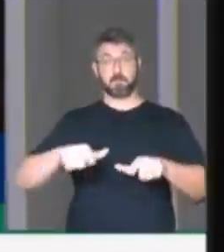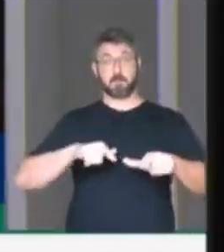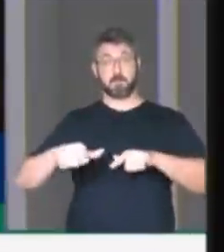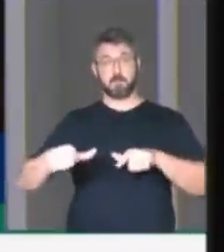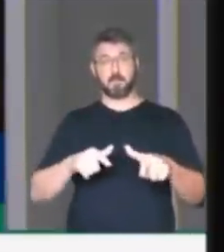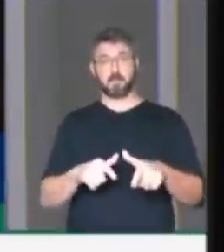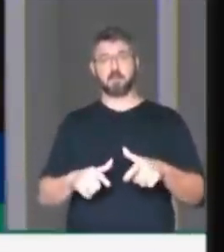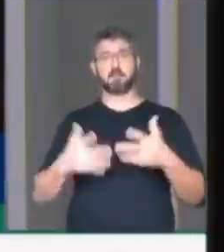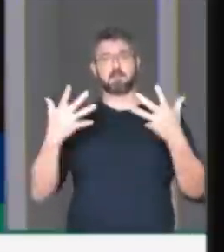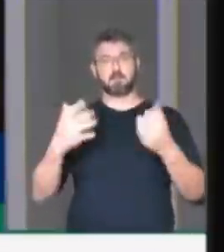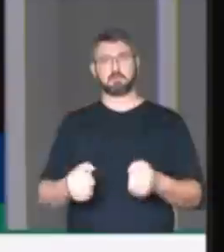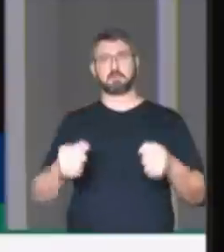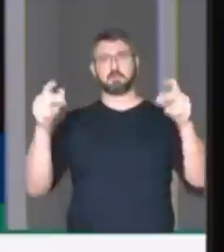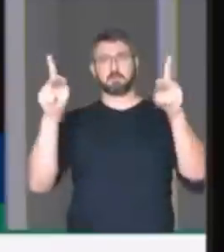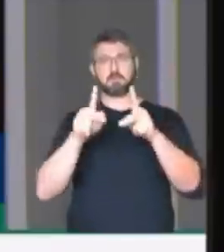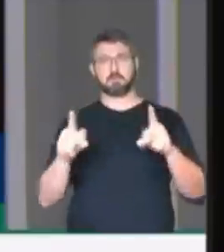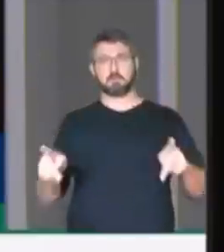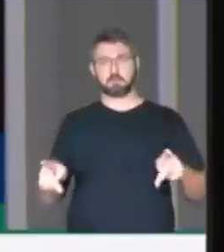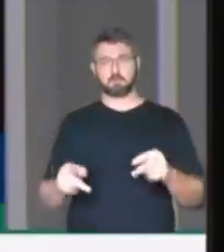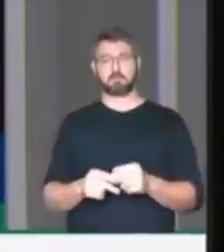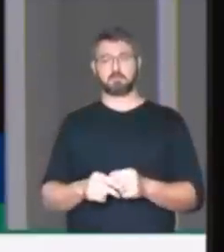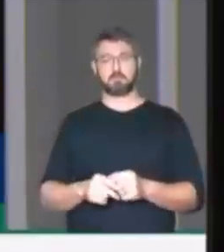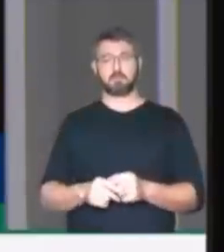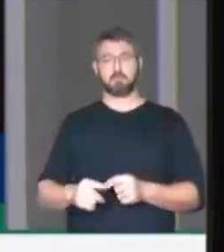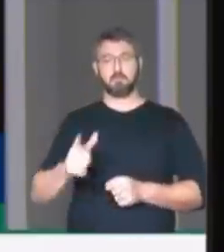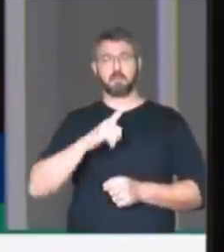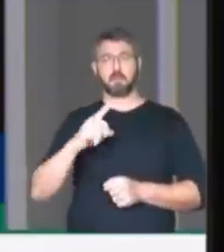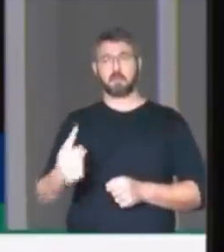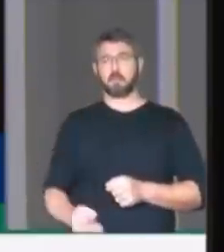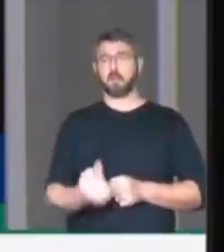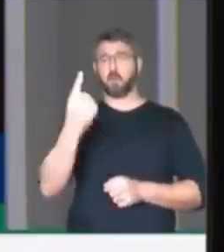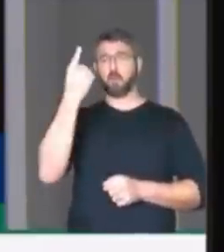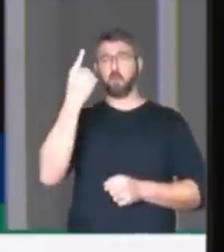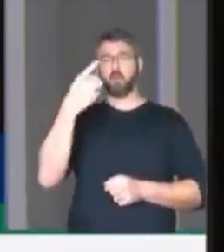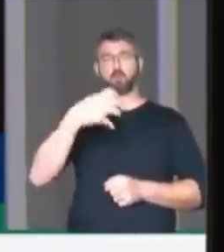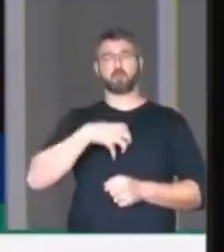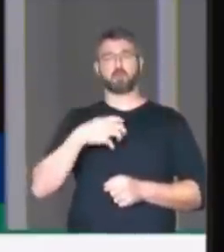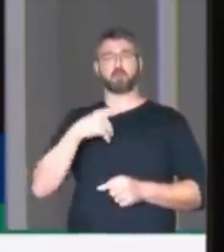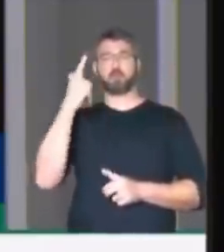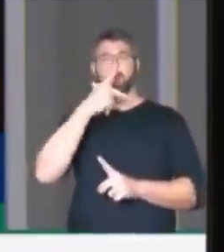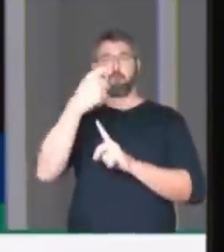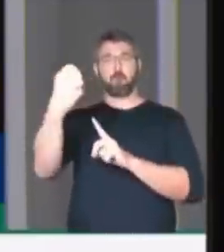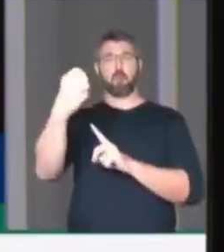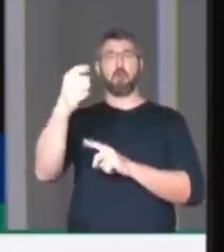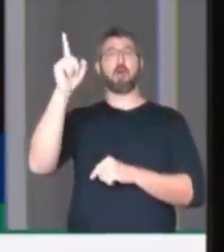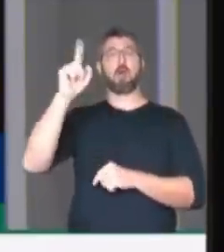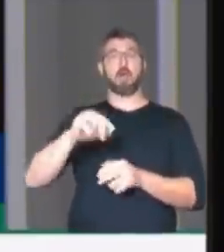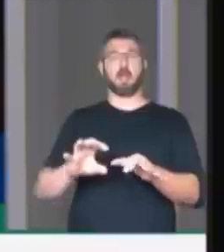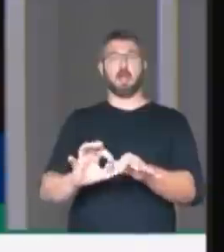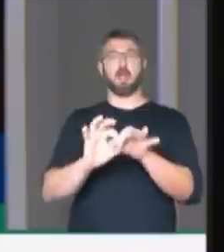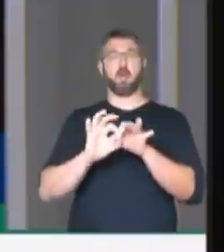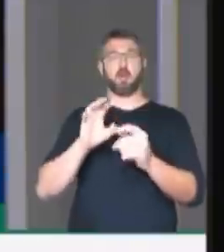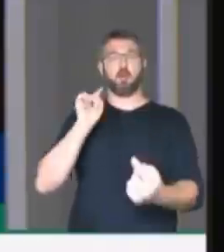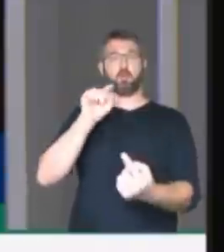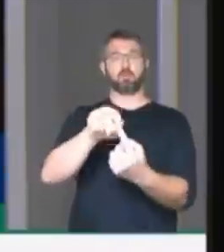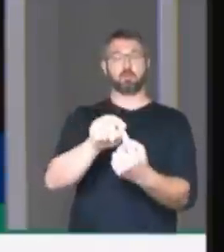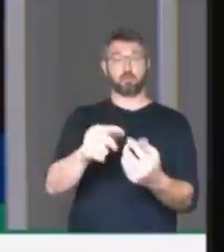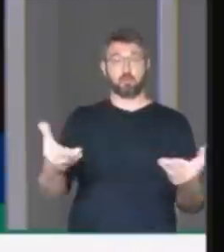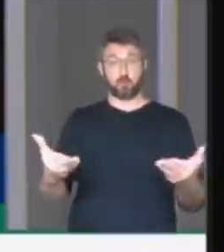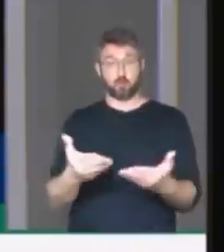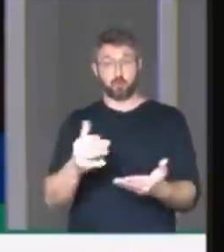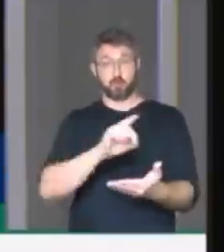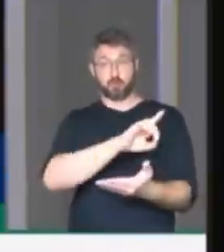vamos nos pacificar. Só existe um caminho para a vitória, a união em prol dos propósitos. Nesse dia,